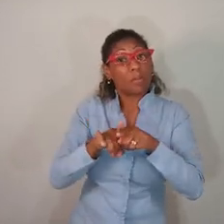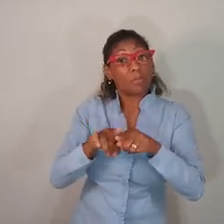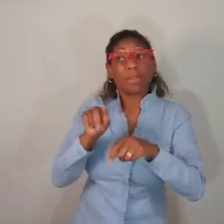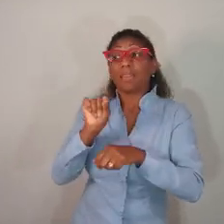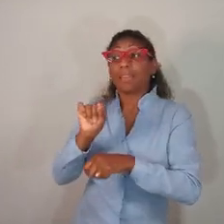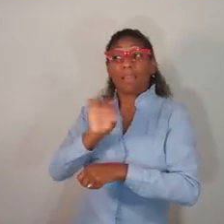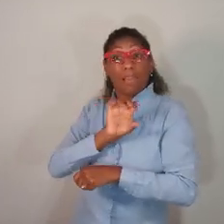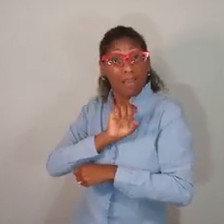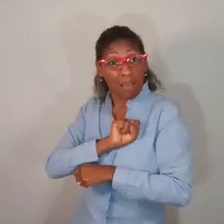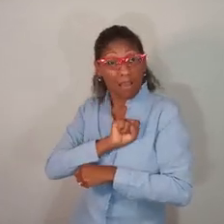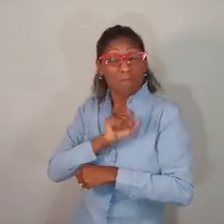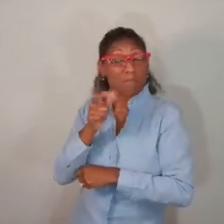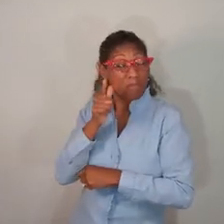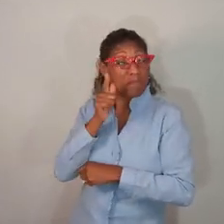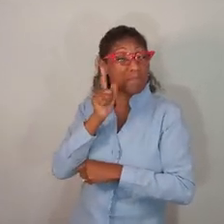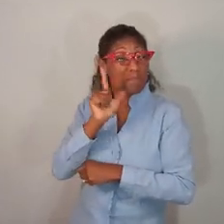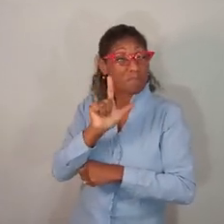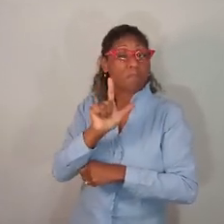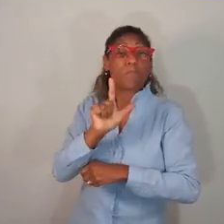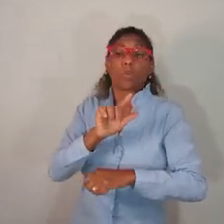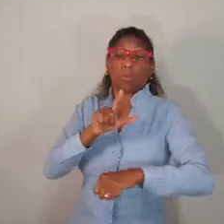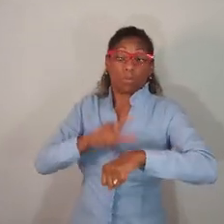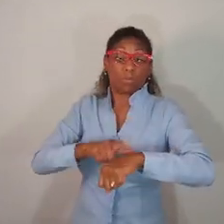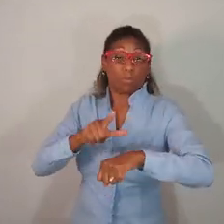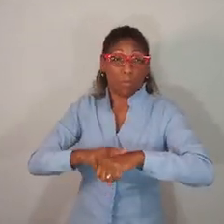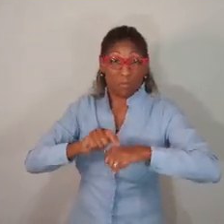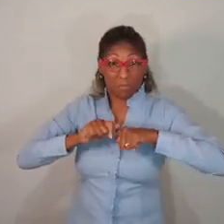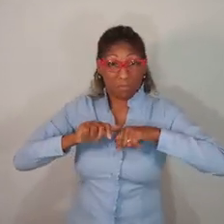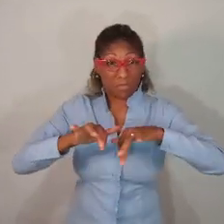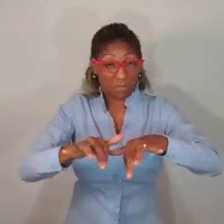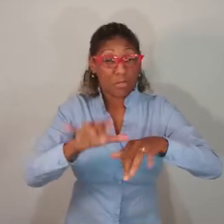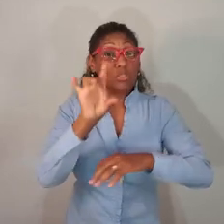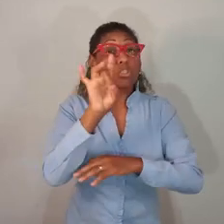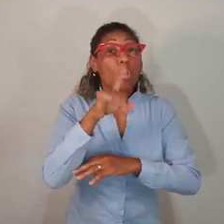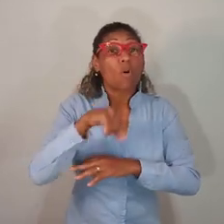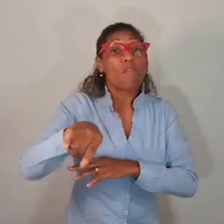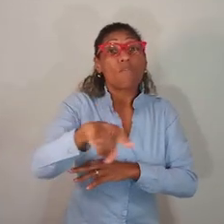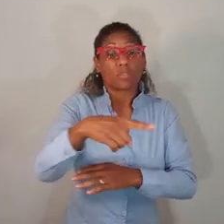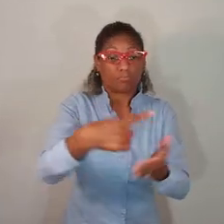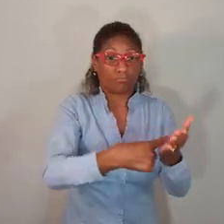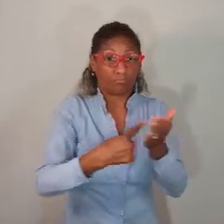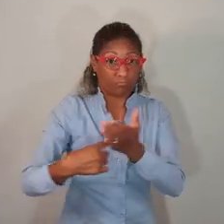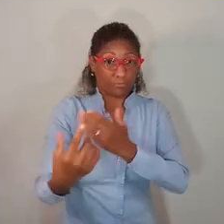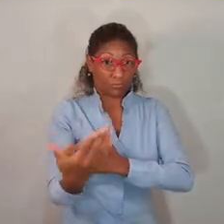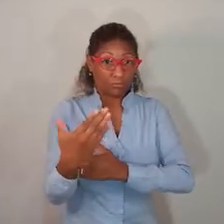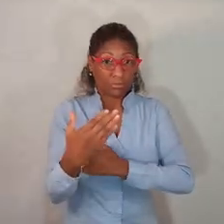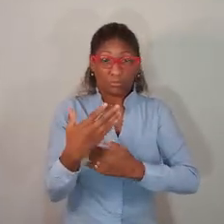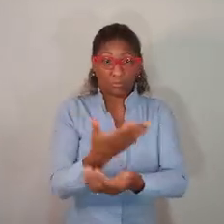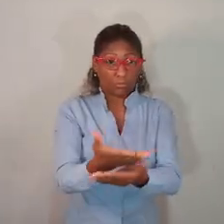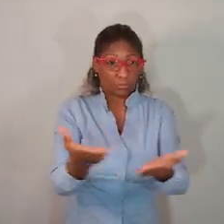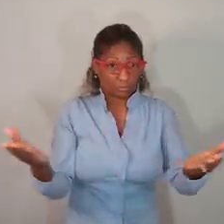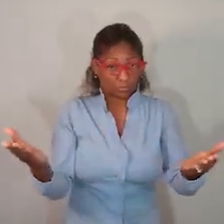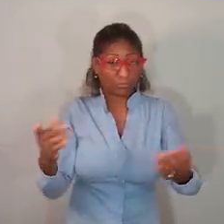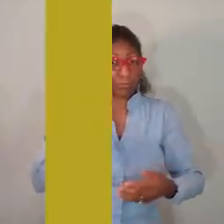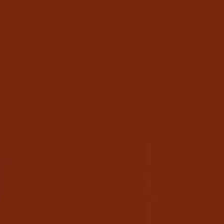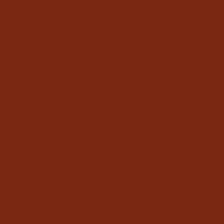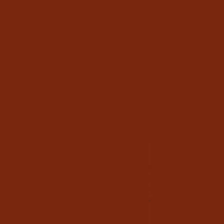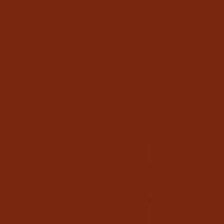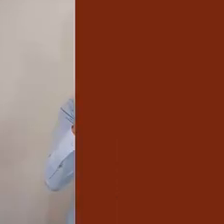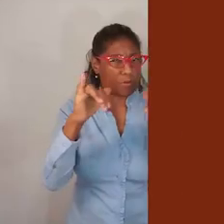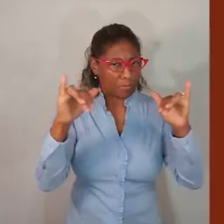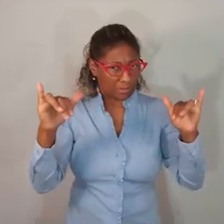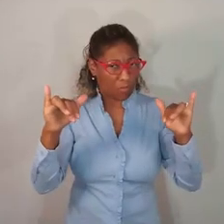saúde e da de quem você ama. Vencer esse estágio grave da pandemia só será possível com a colaboração de todos.